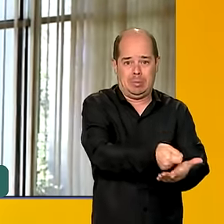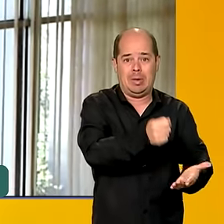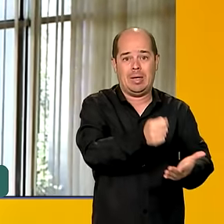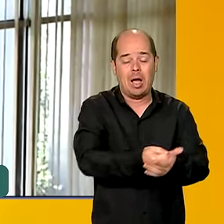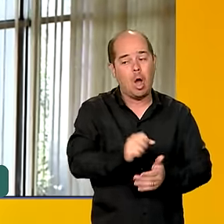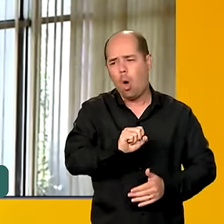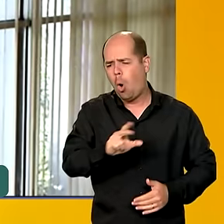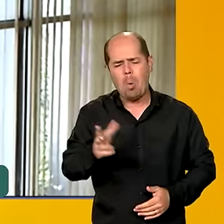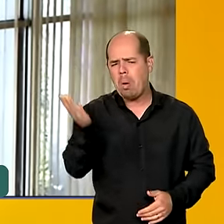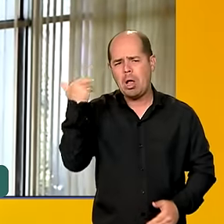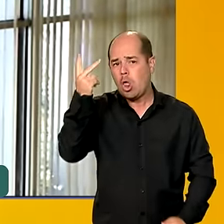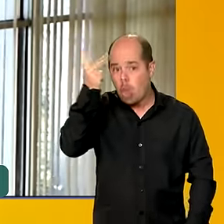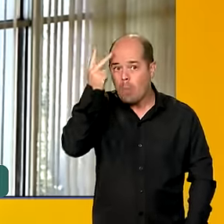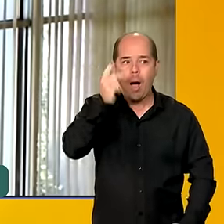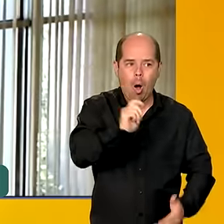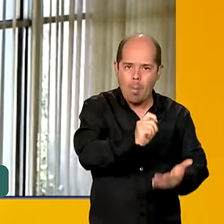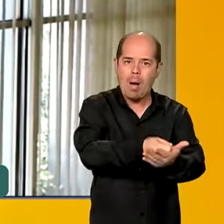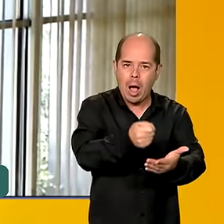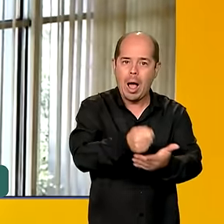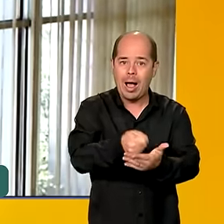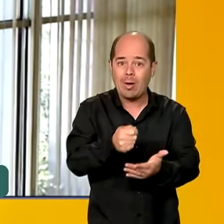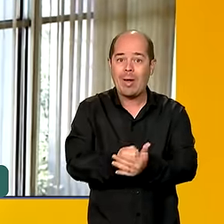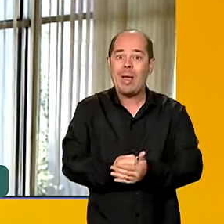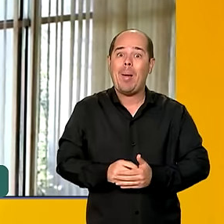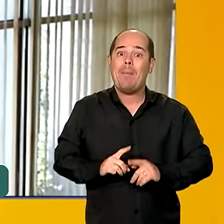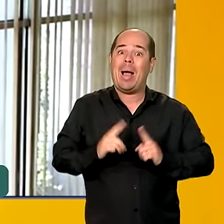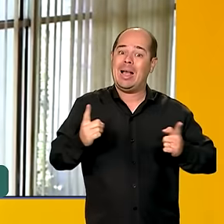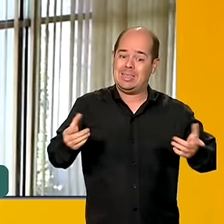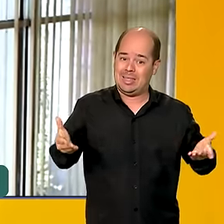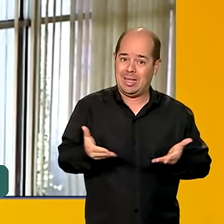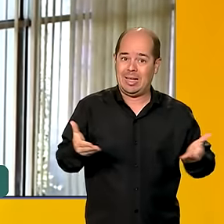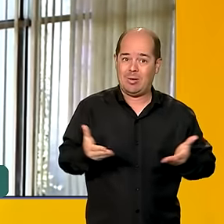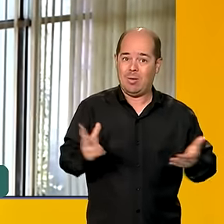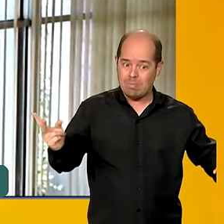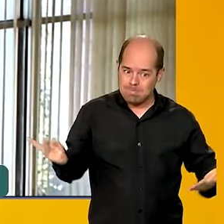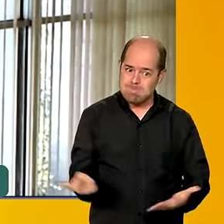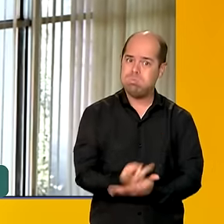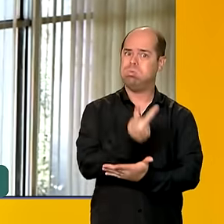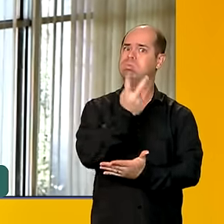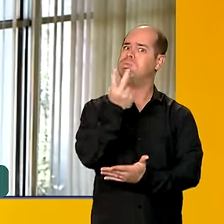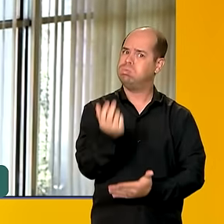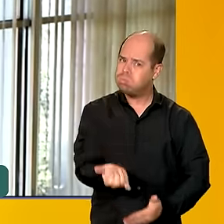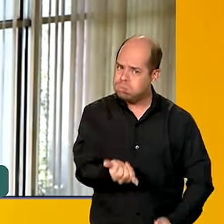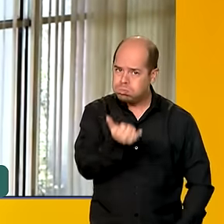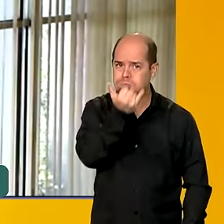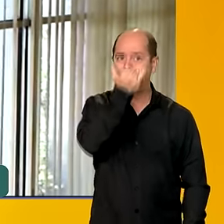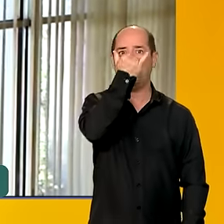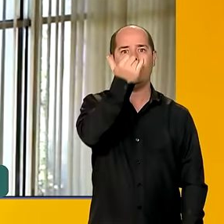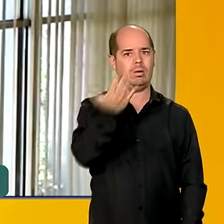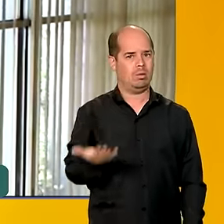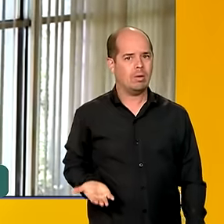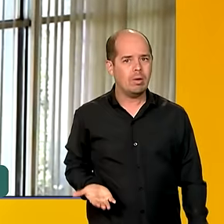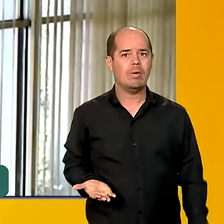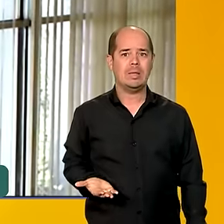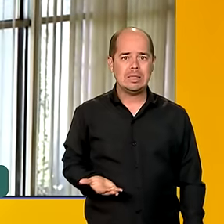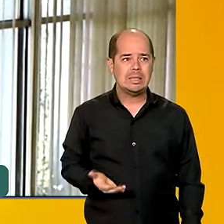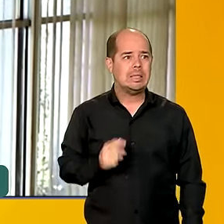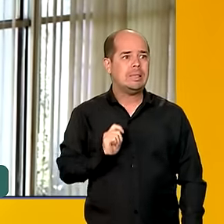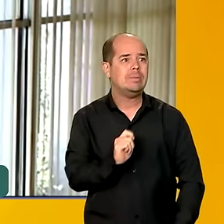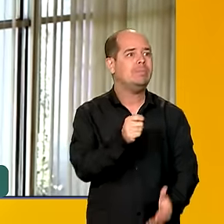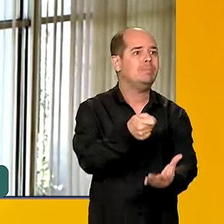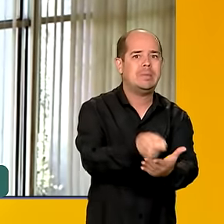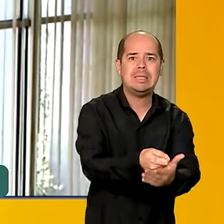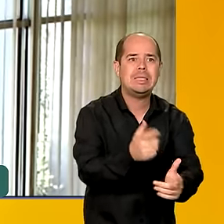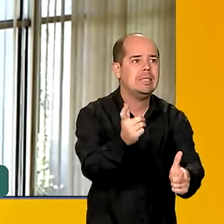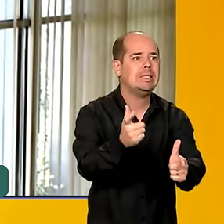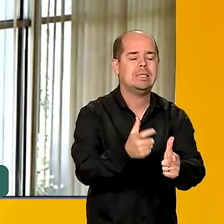mas agora se conclui uma situação totalmente atípica e é impossibilidade de quitar